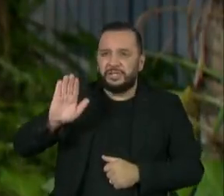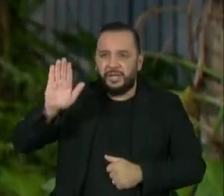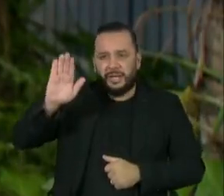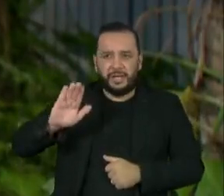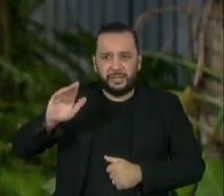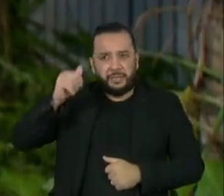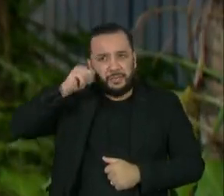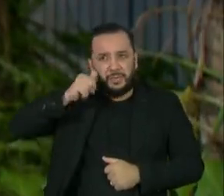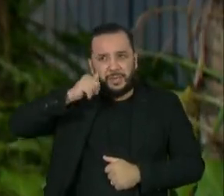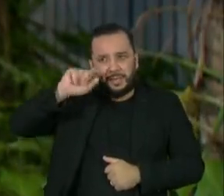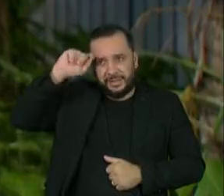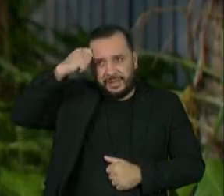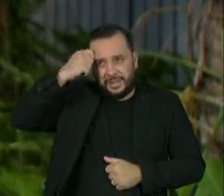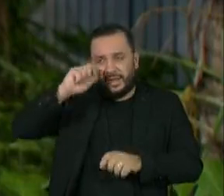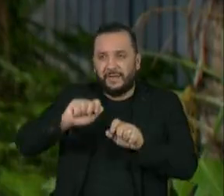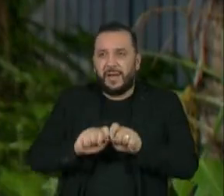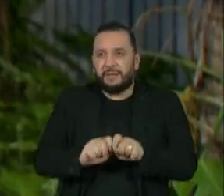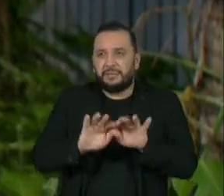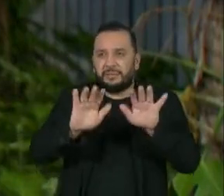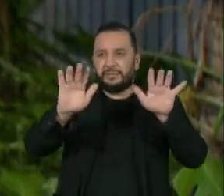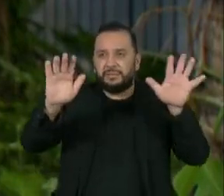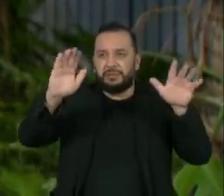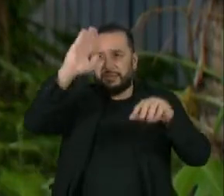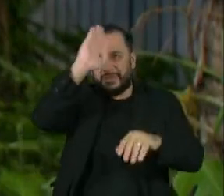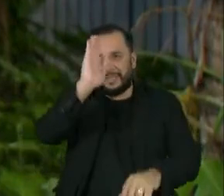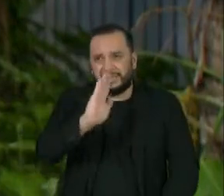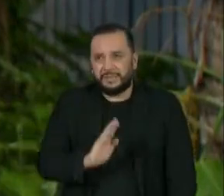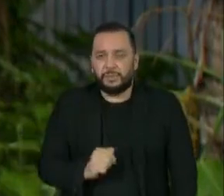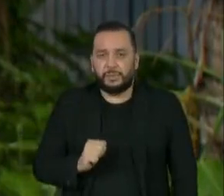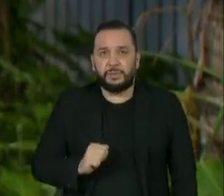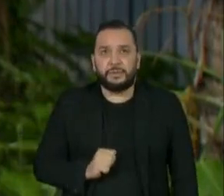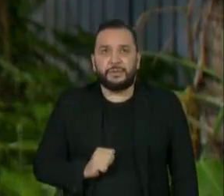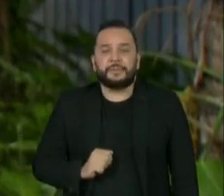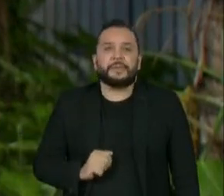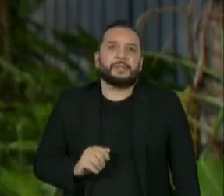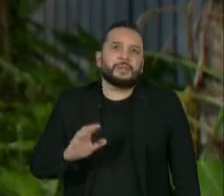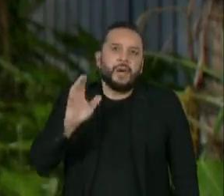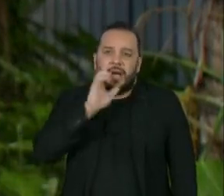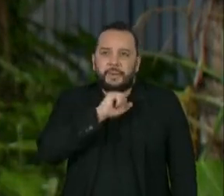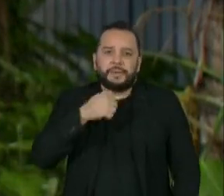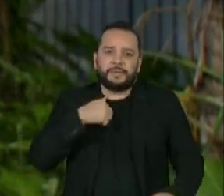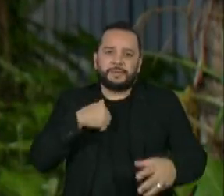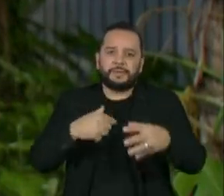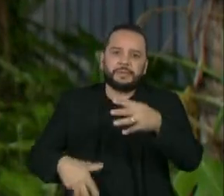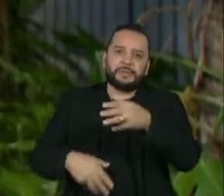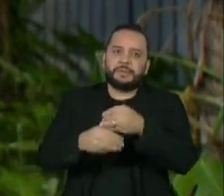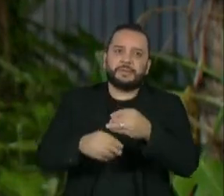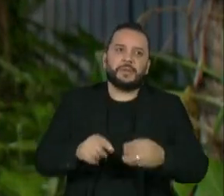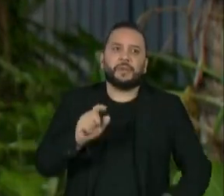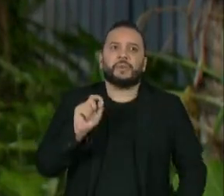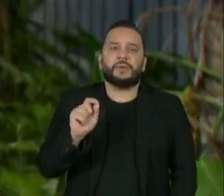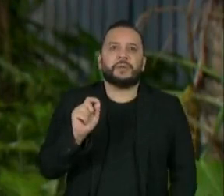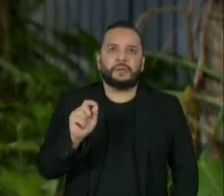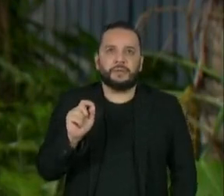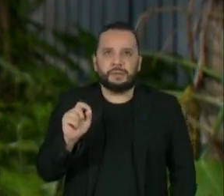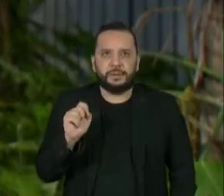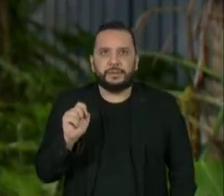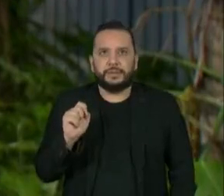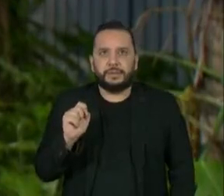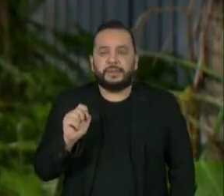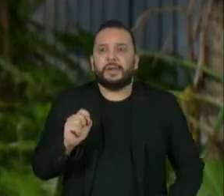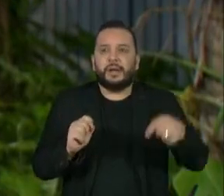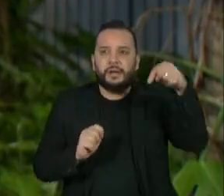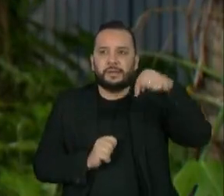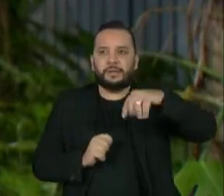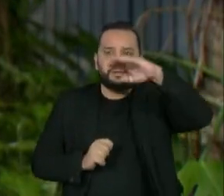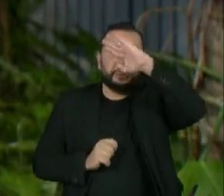o país, eles vão pipocar, eles vão mudar. Mas eu só queria acrescentar uma coisa, a reação aqui